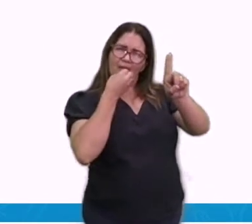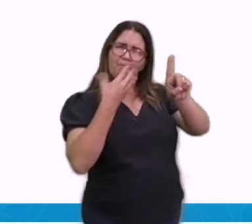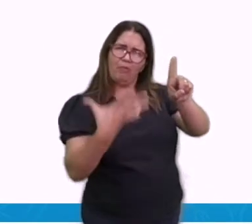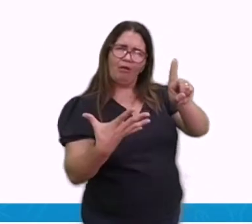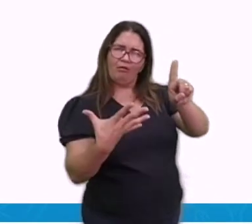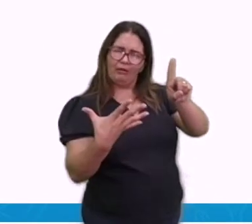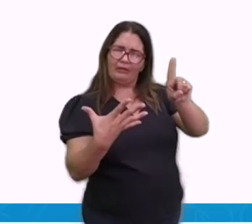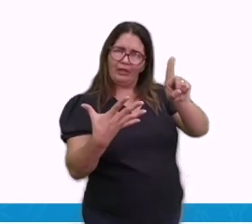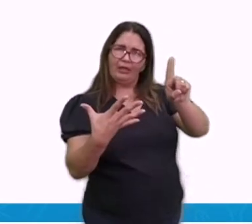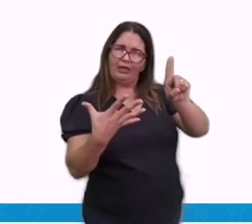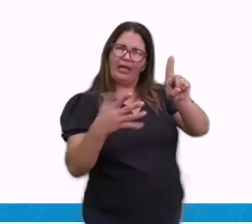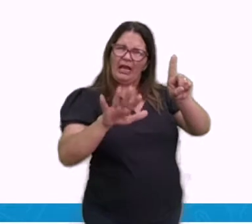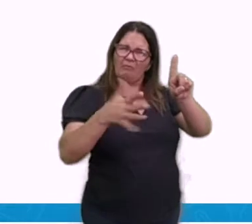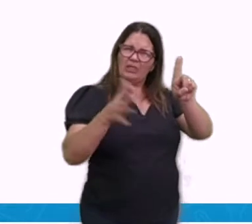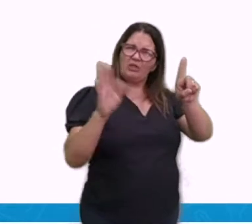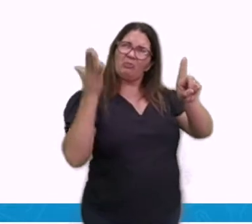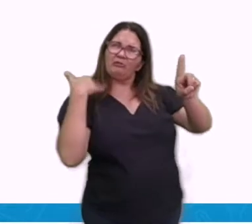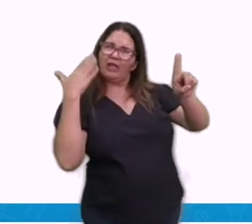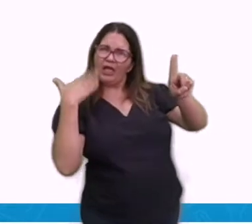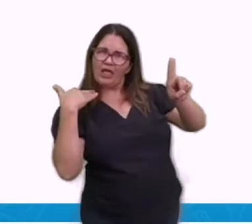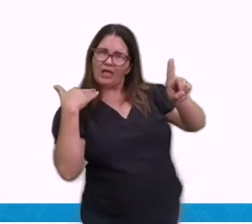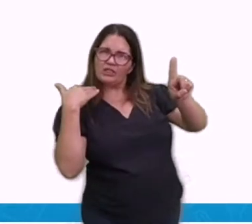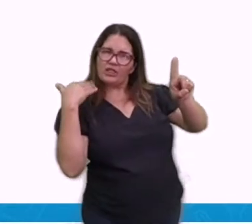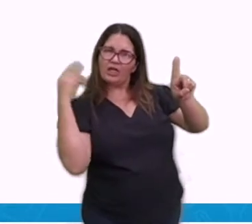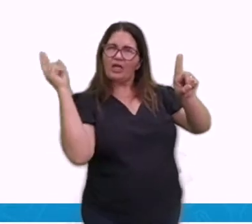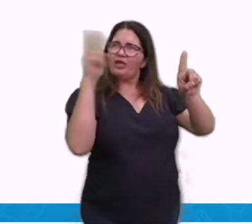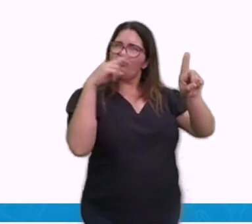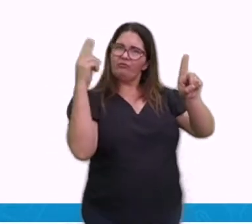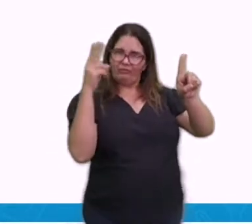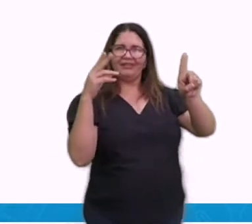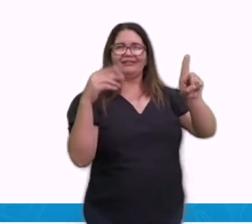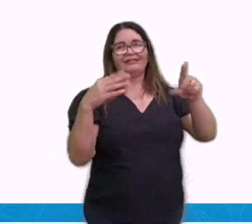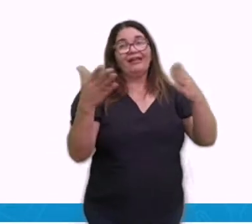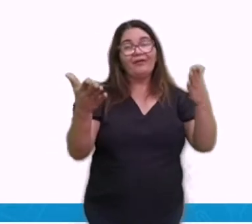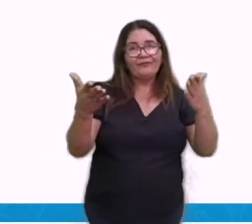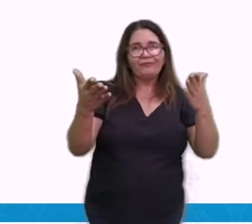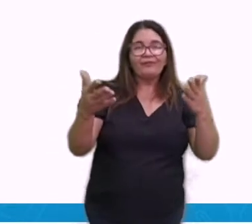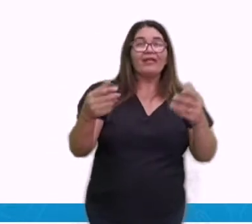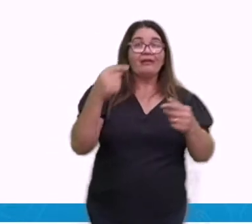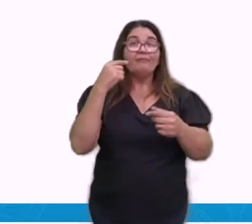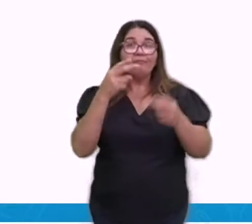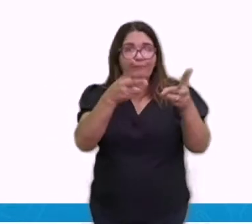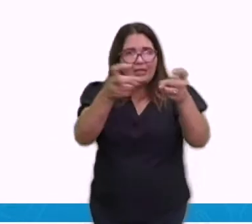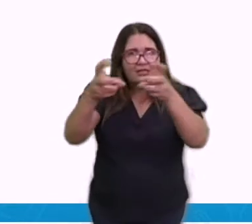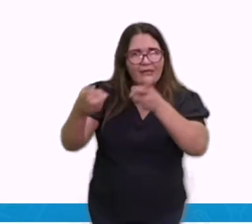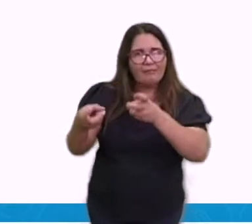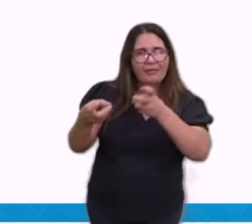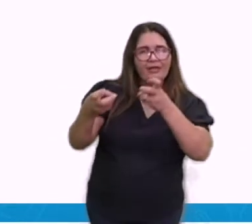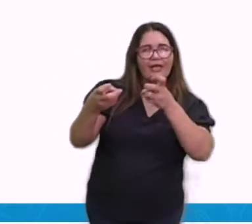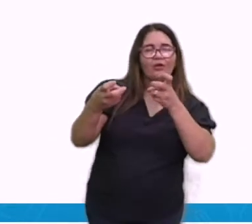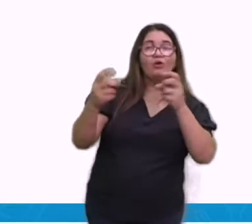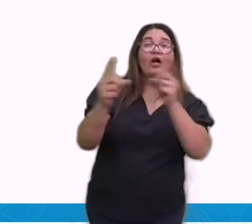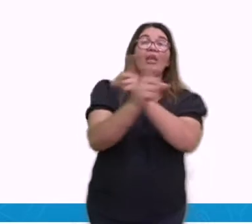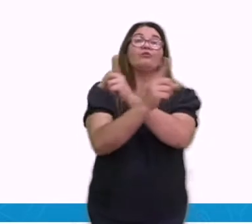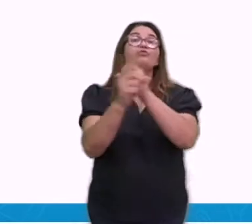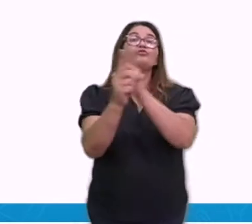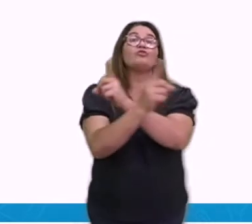não gosta de muito calor, é uma temperatura boa. Então viu a diferença entre clima equatorial e clima tropical?